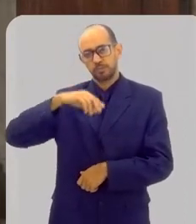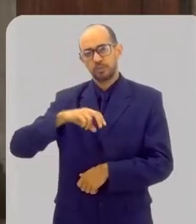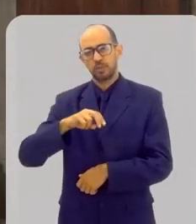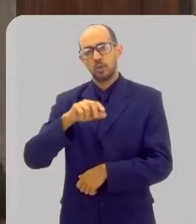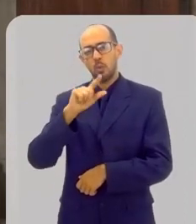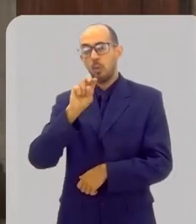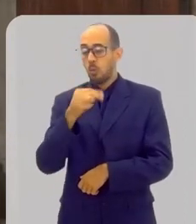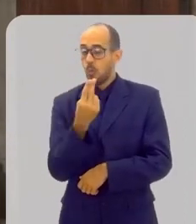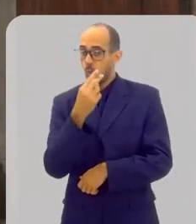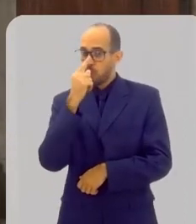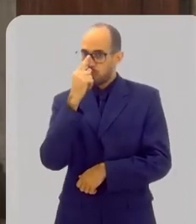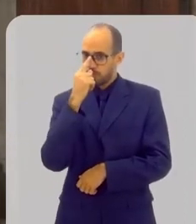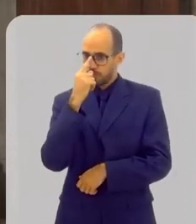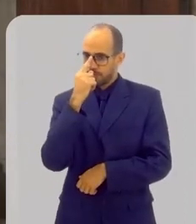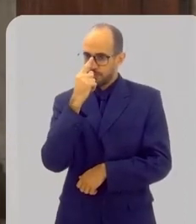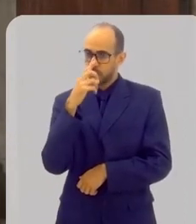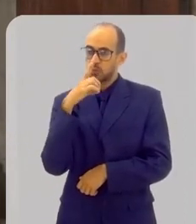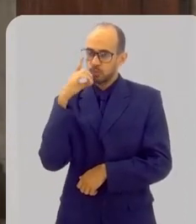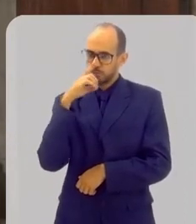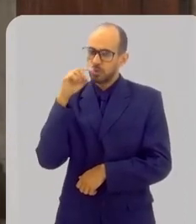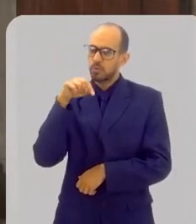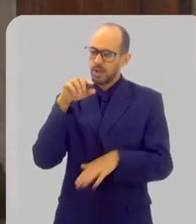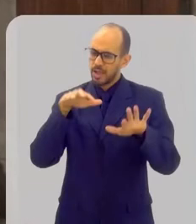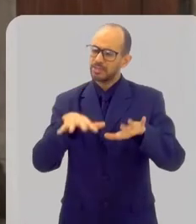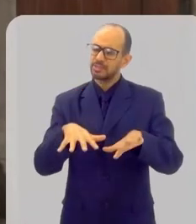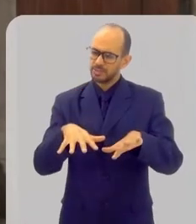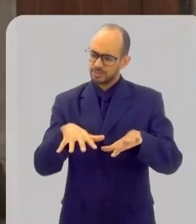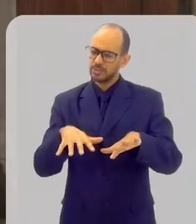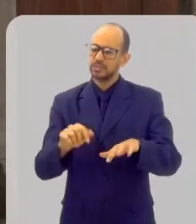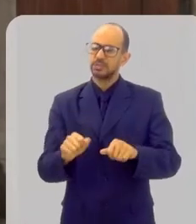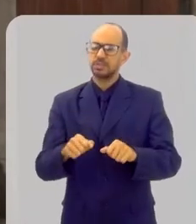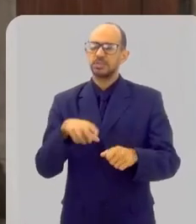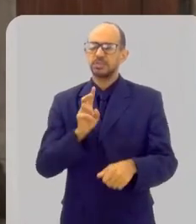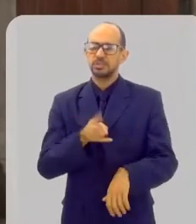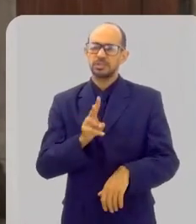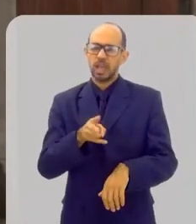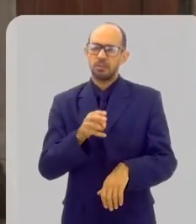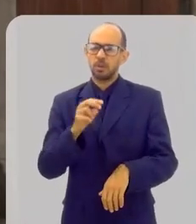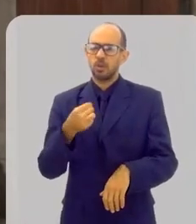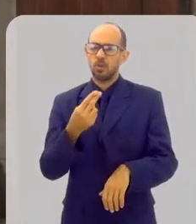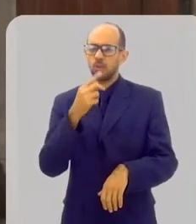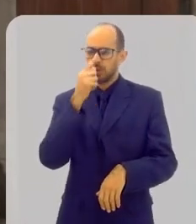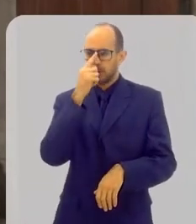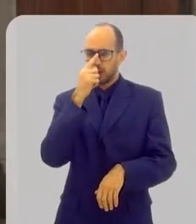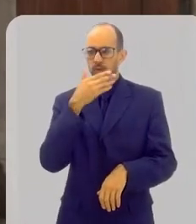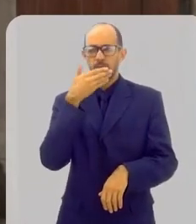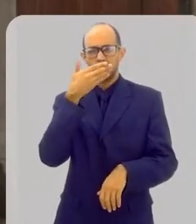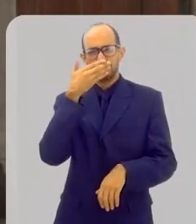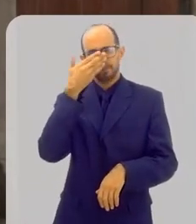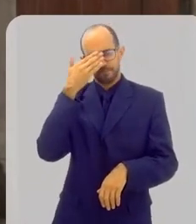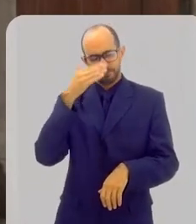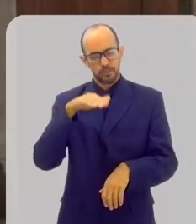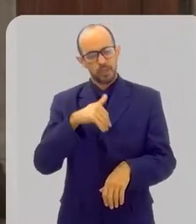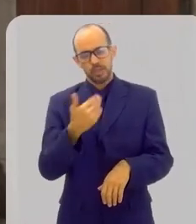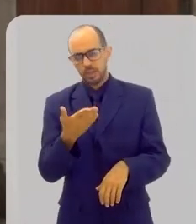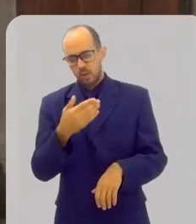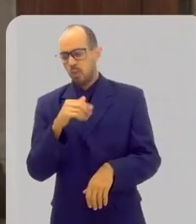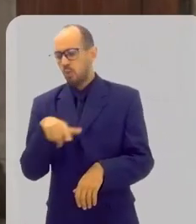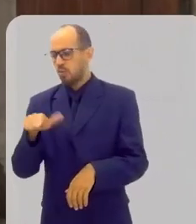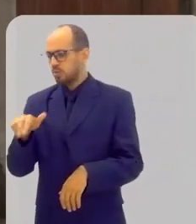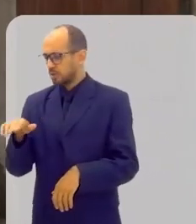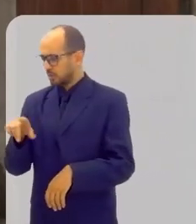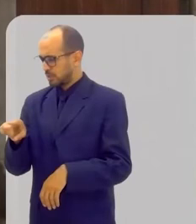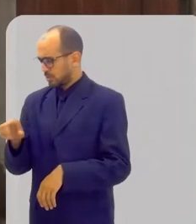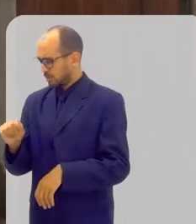sempre que a gente celebra aqui, no domingo é assim. A gente celebra com os cantos em grego ou árabe. Seria mais ou menos, Luzia,